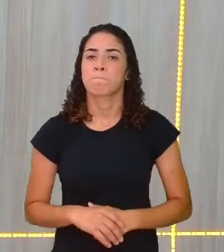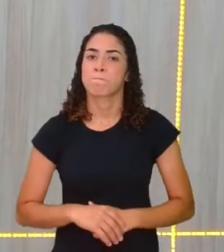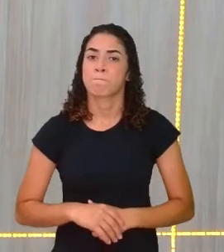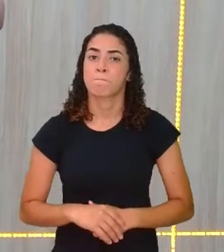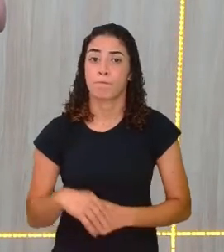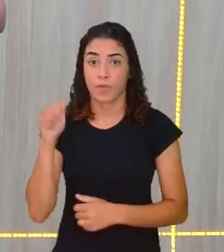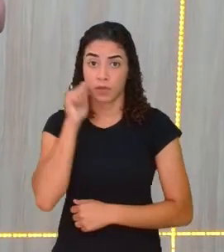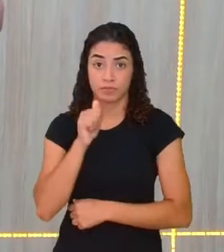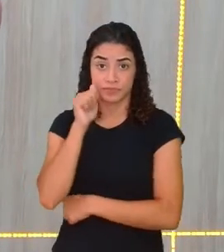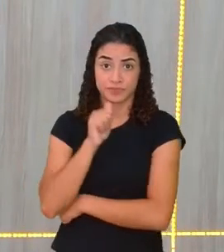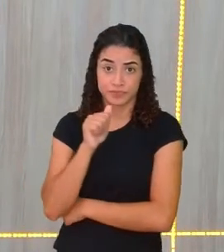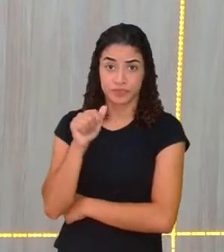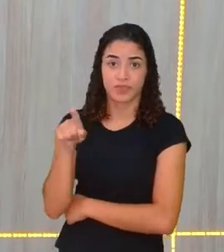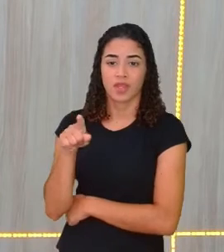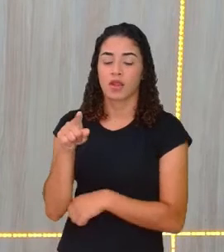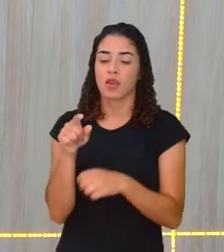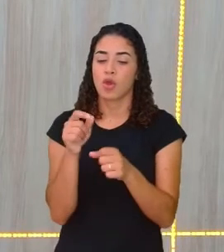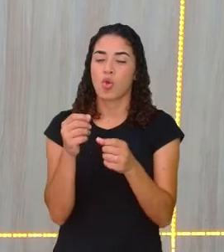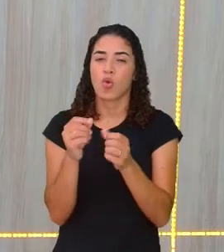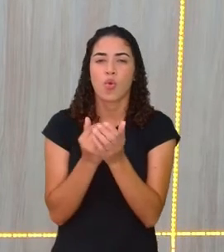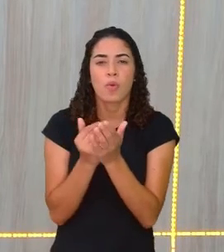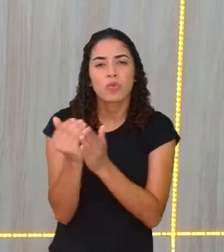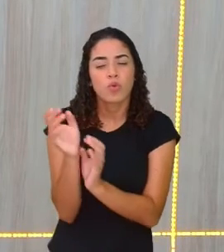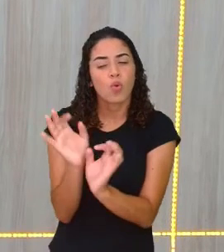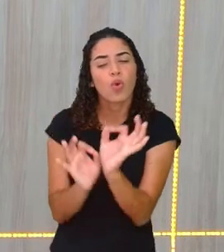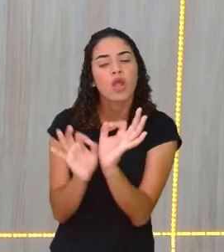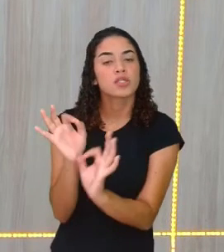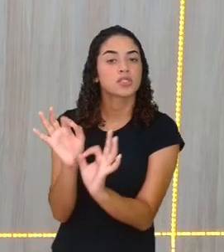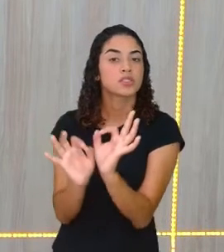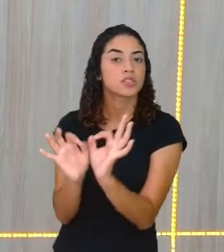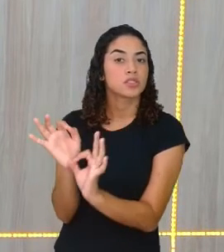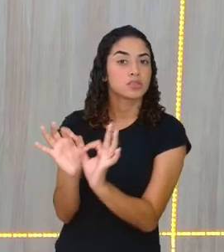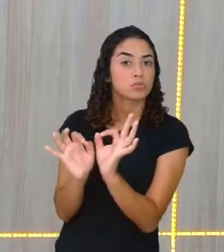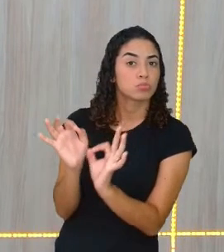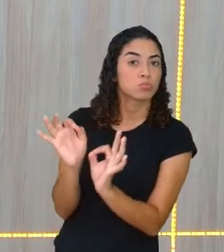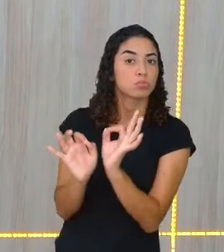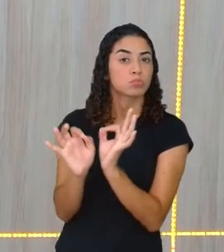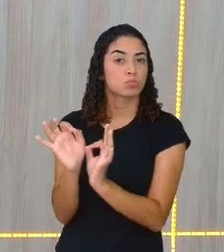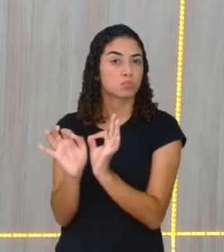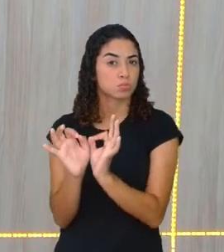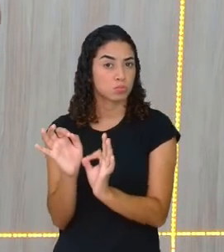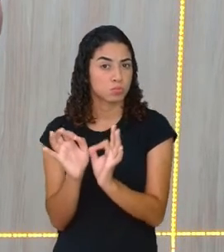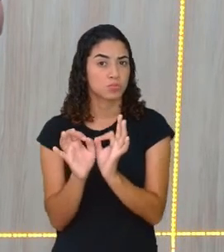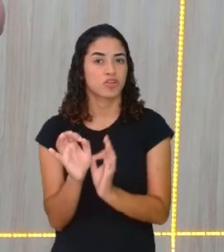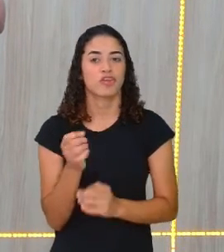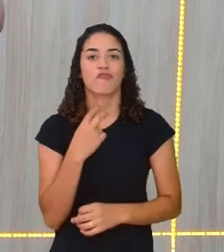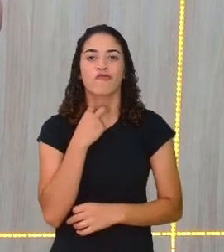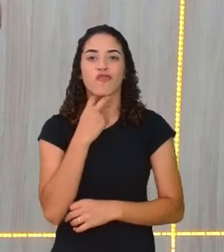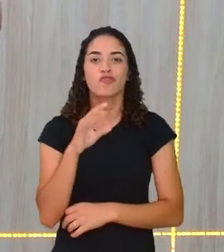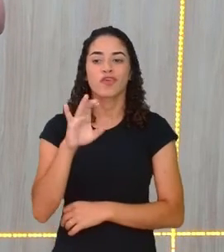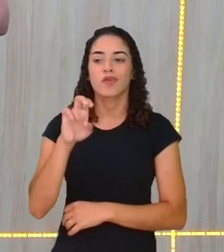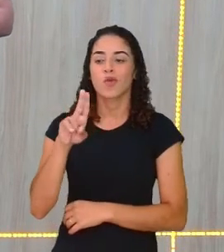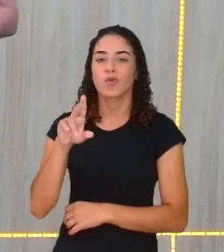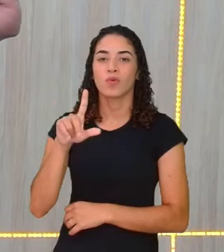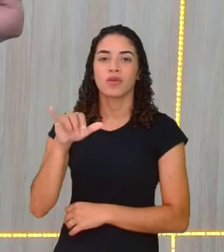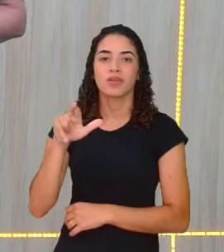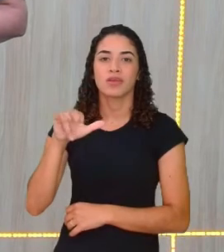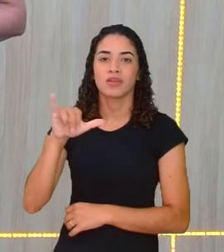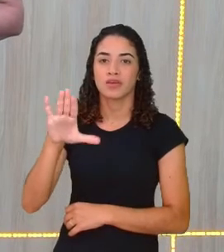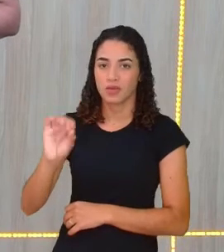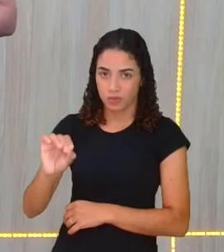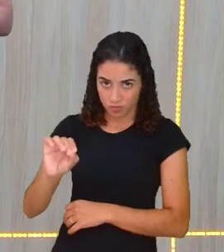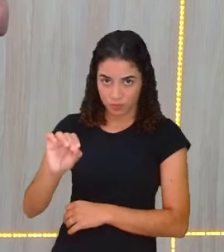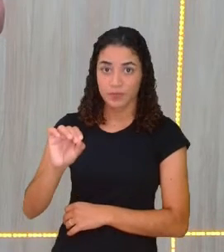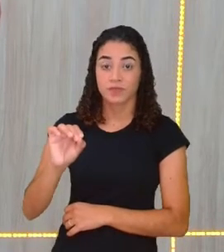Conceição Evaristo construindo essa, nessa voz do eu lírico aí, ela constrói, não é,